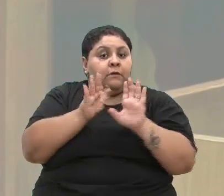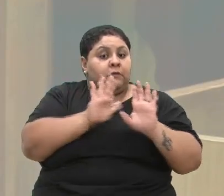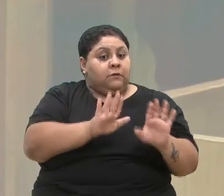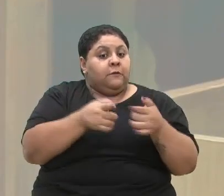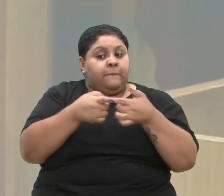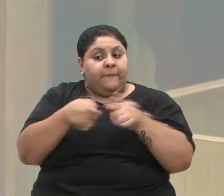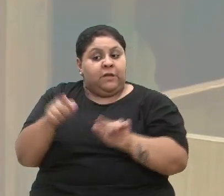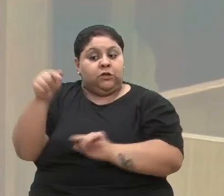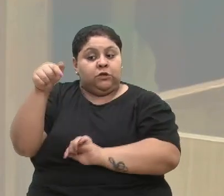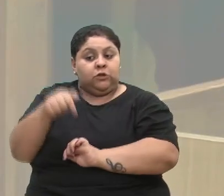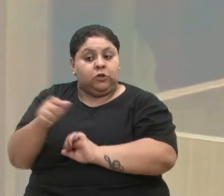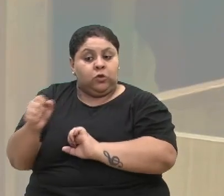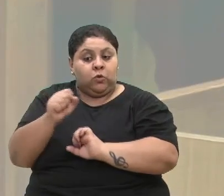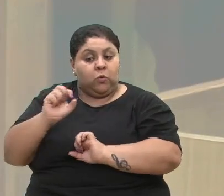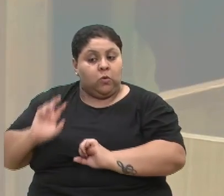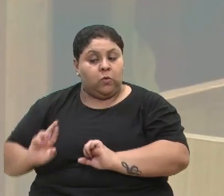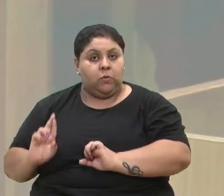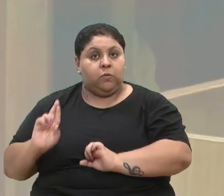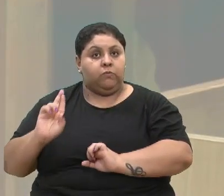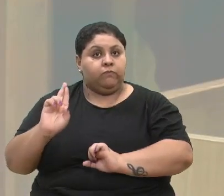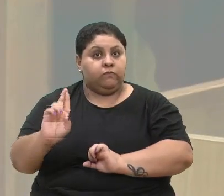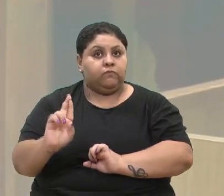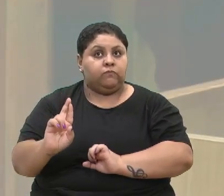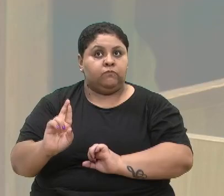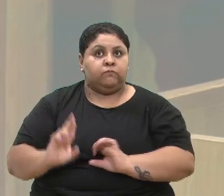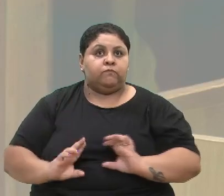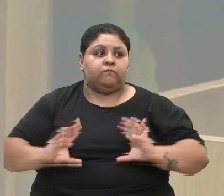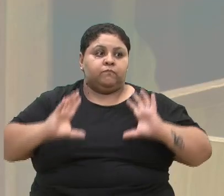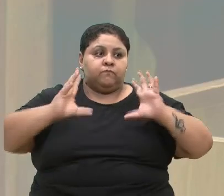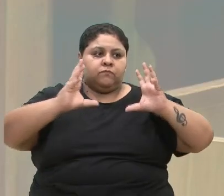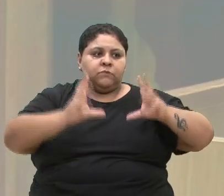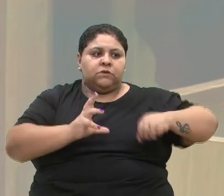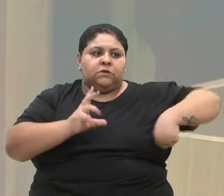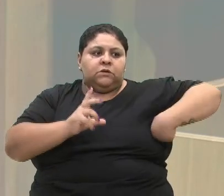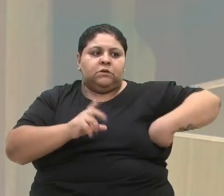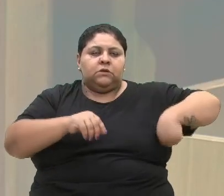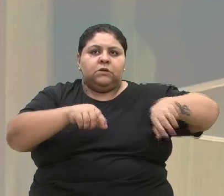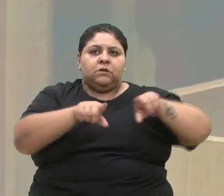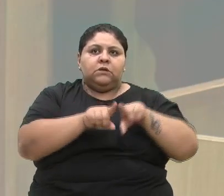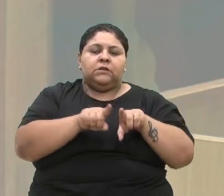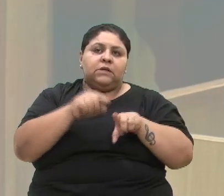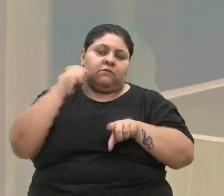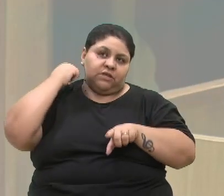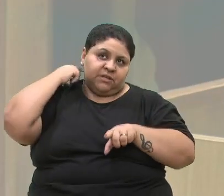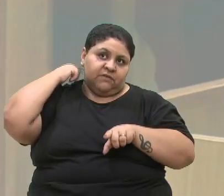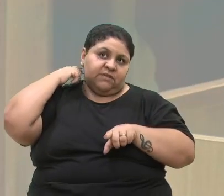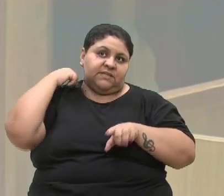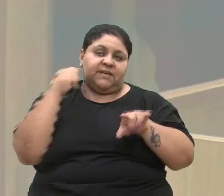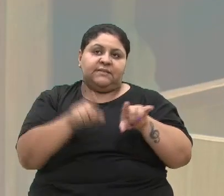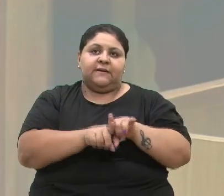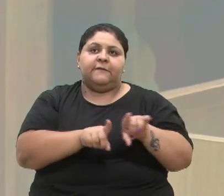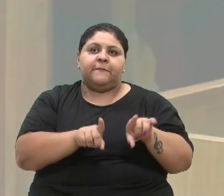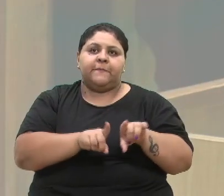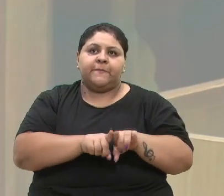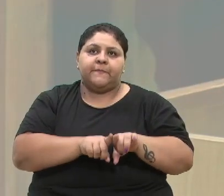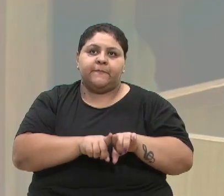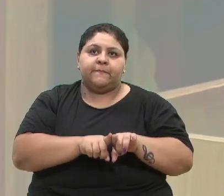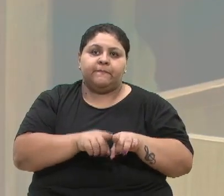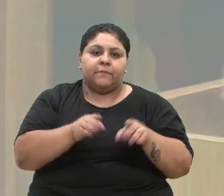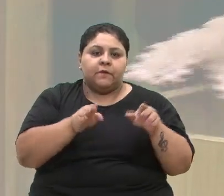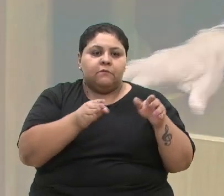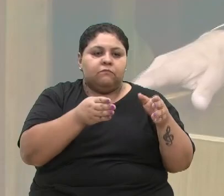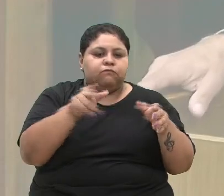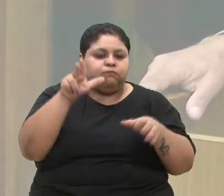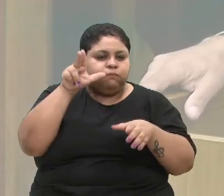a nós, aqui, como representantes de servidor público, fazer uma indicação para que o prefeito analise, olhe com calma